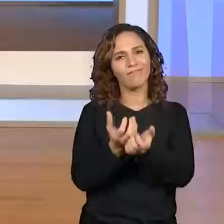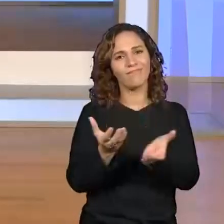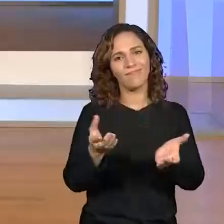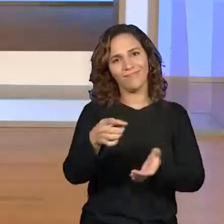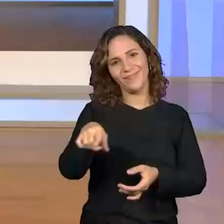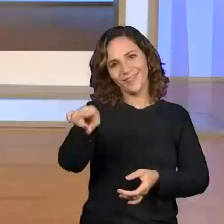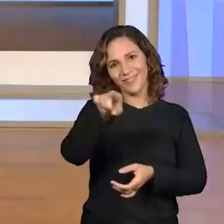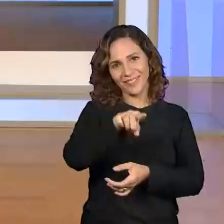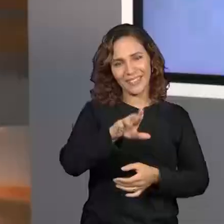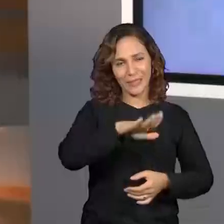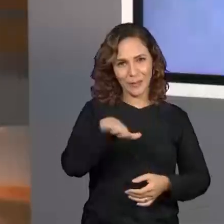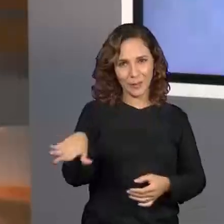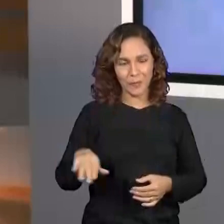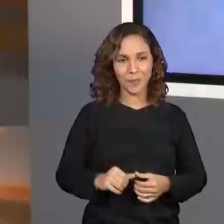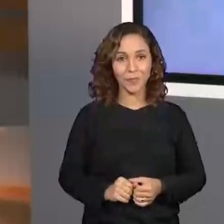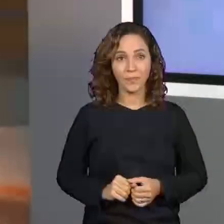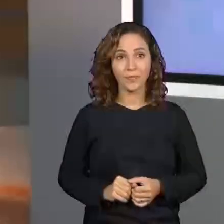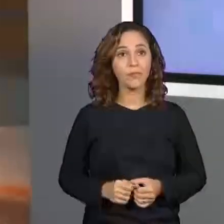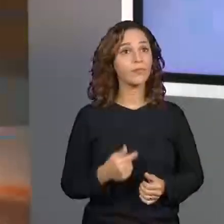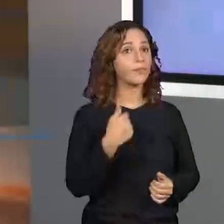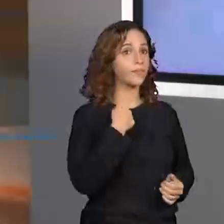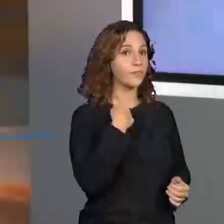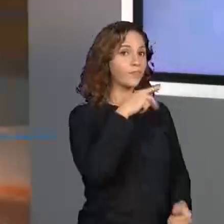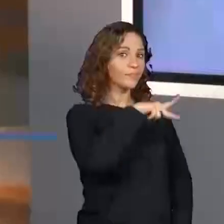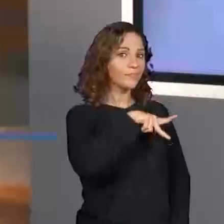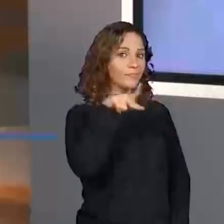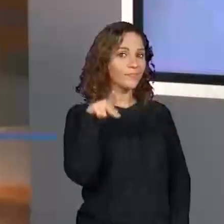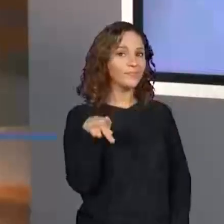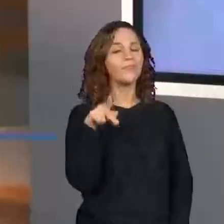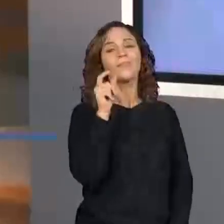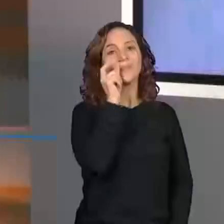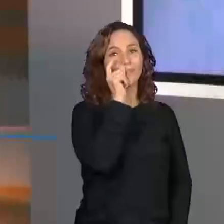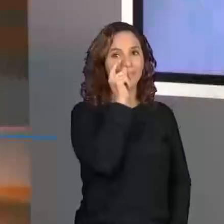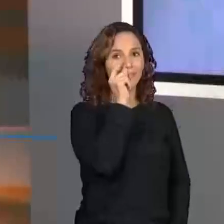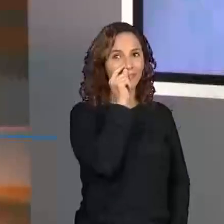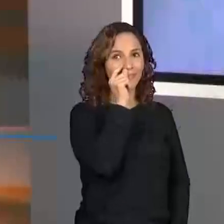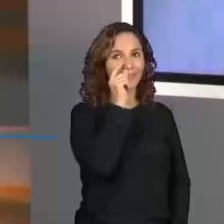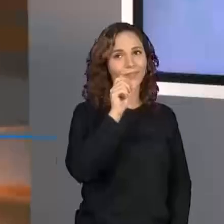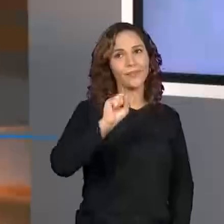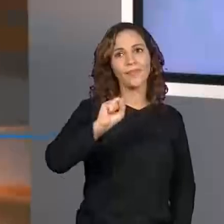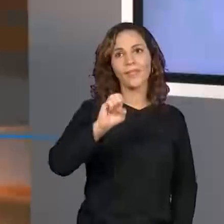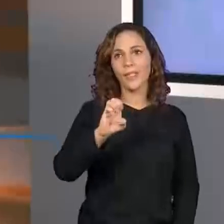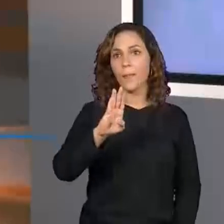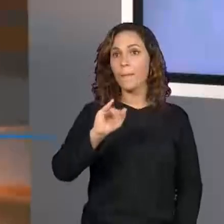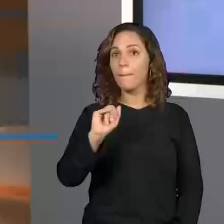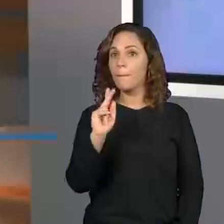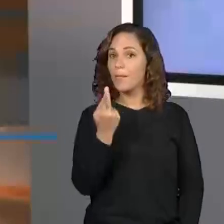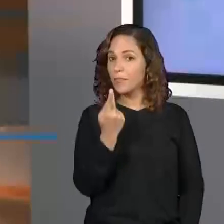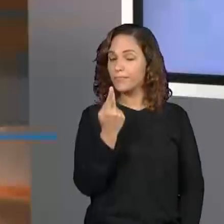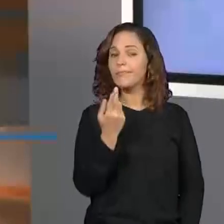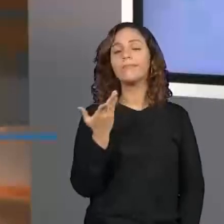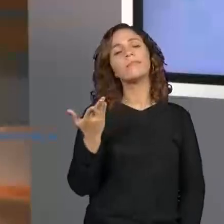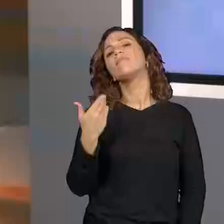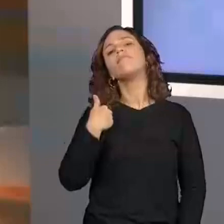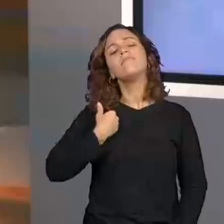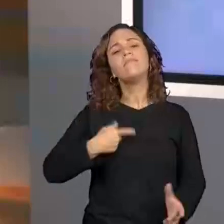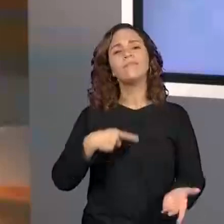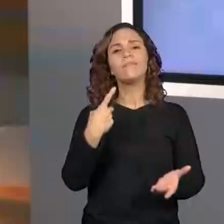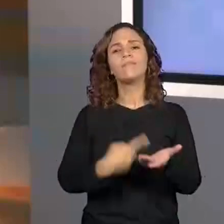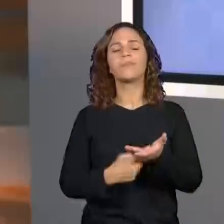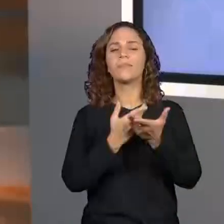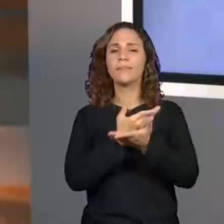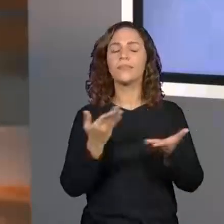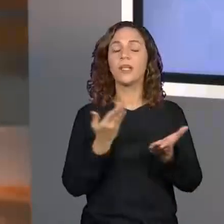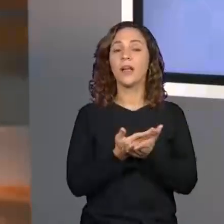para vocês. Eu sou o professor Seba Nunes e quero contar com vocês aí para uma super aula de